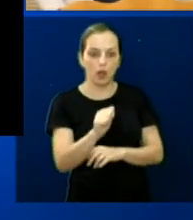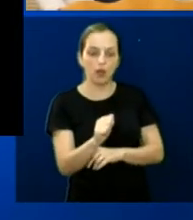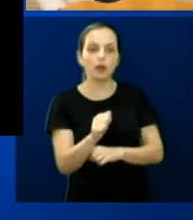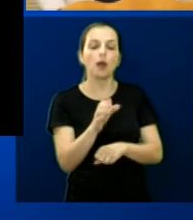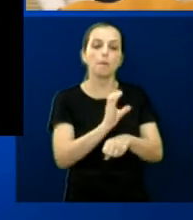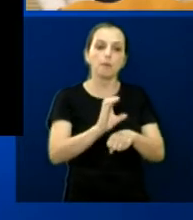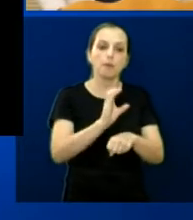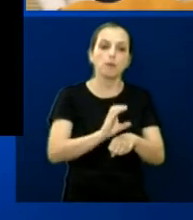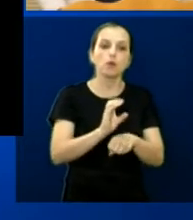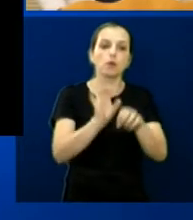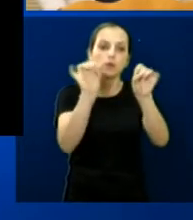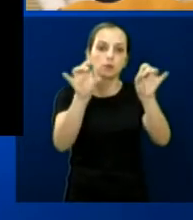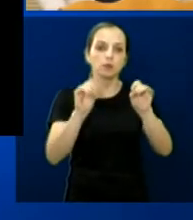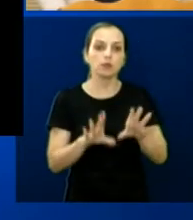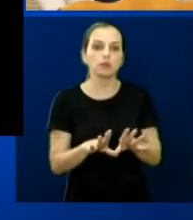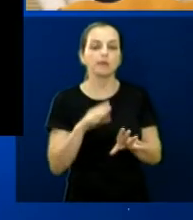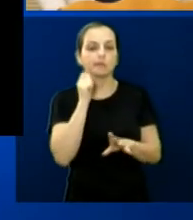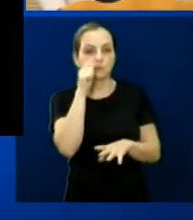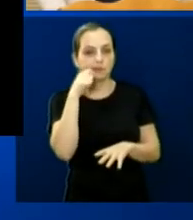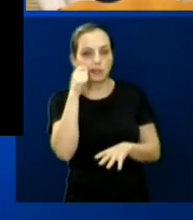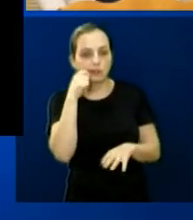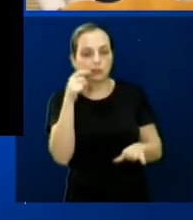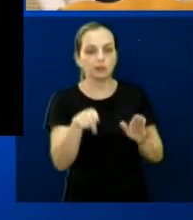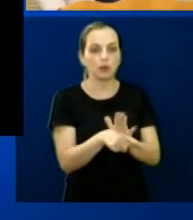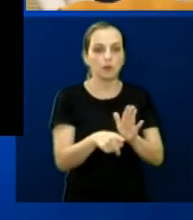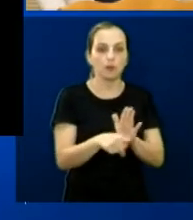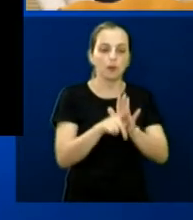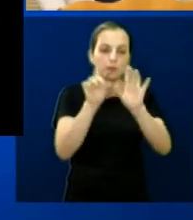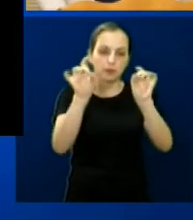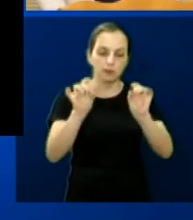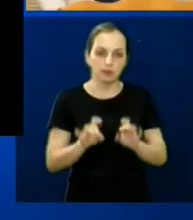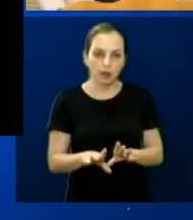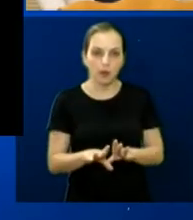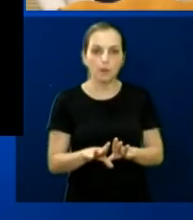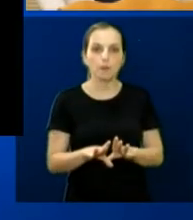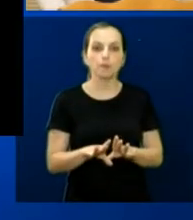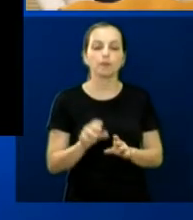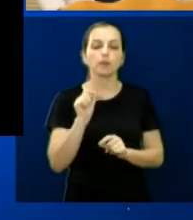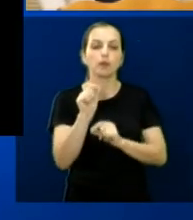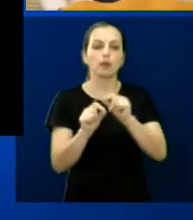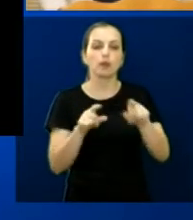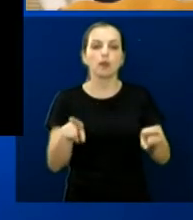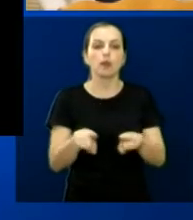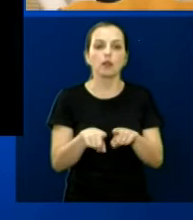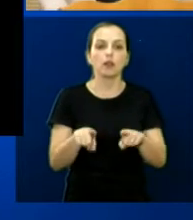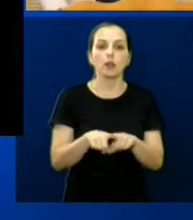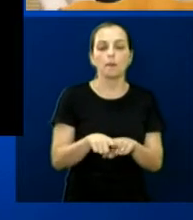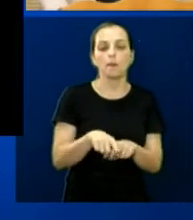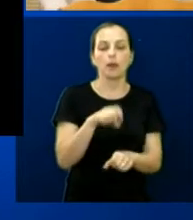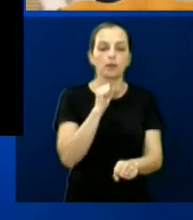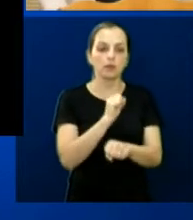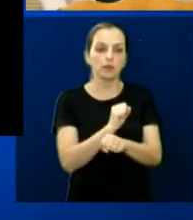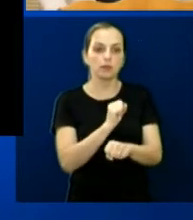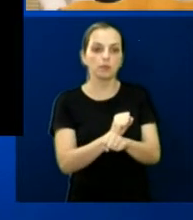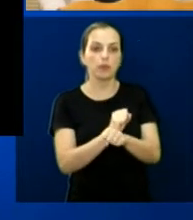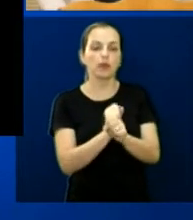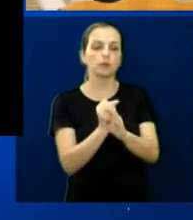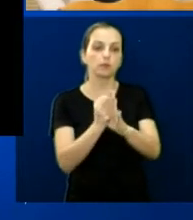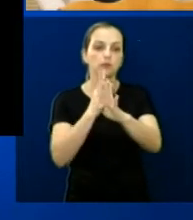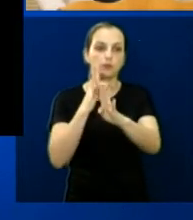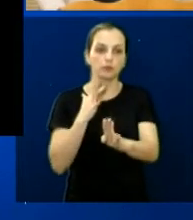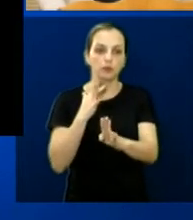especialização na área de ortodontia. Atualmente possui uma lista de espera para a realização de